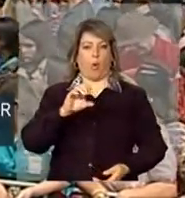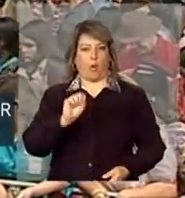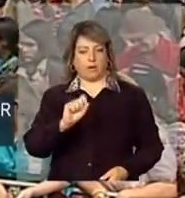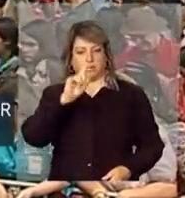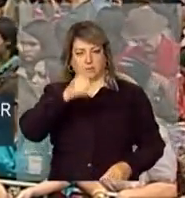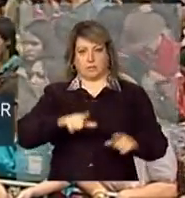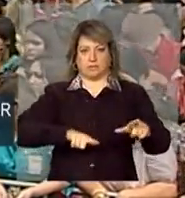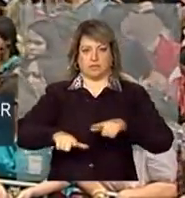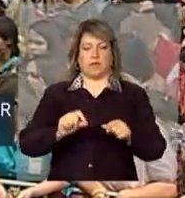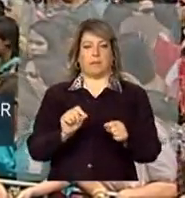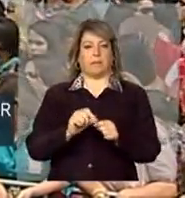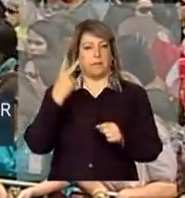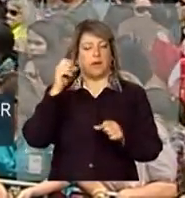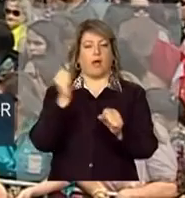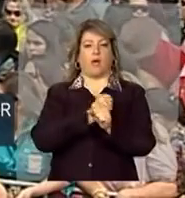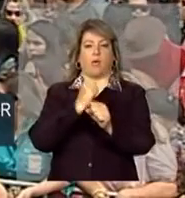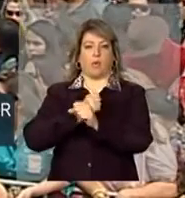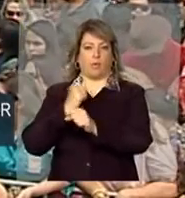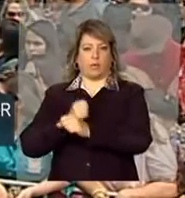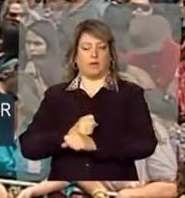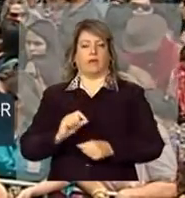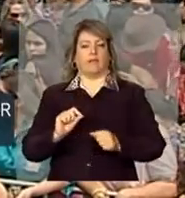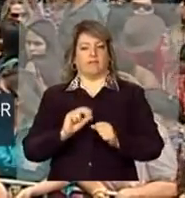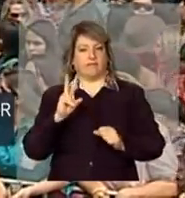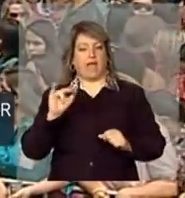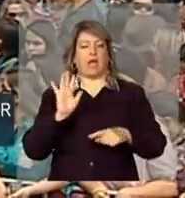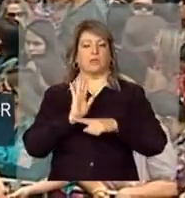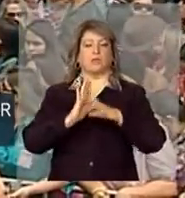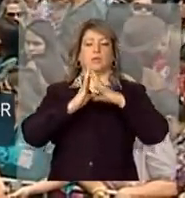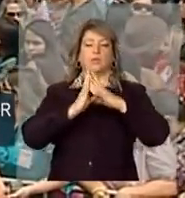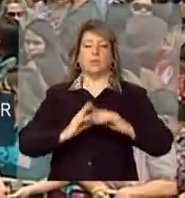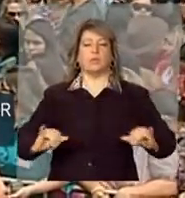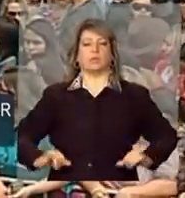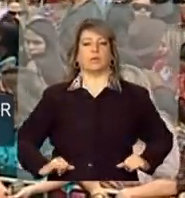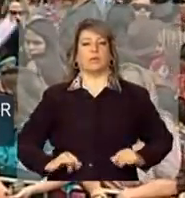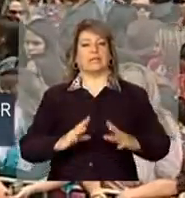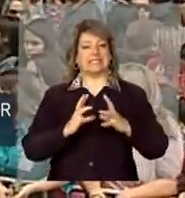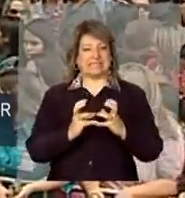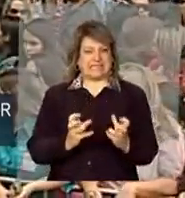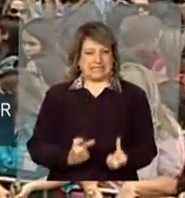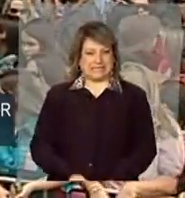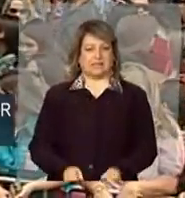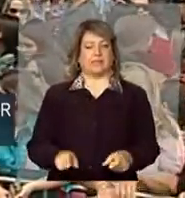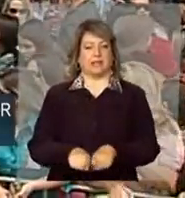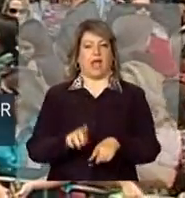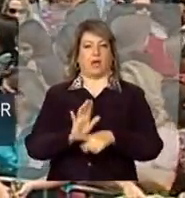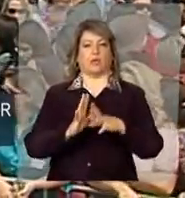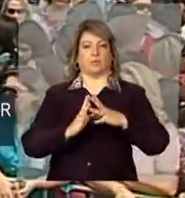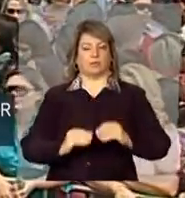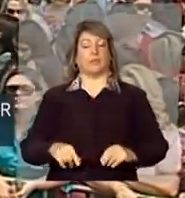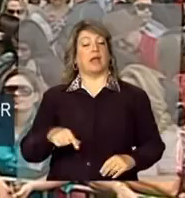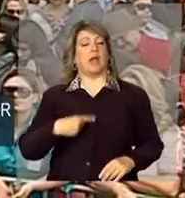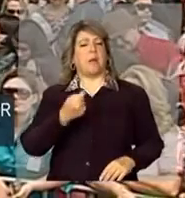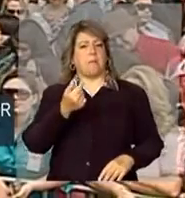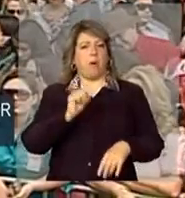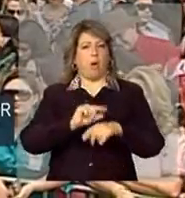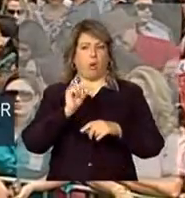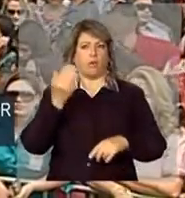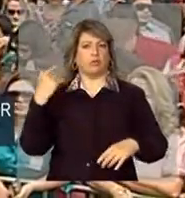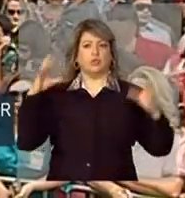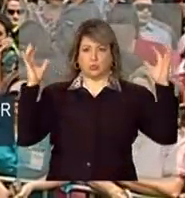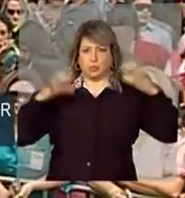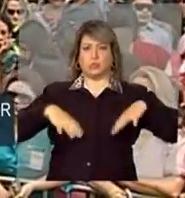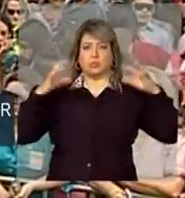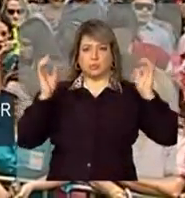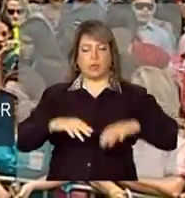de obras que vão ajudar a amenizar os efeitos da seca. Até pouco tempo atrás, estava chovendo bastante por aqui no Piauí. Choveu durante a